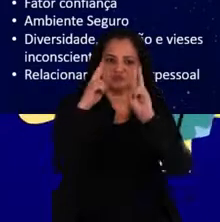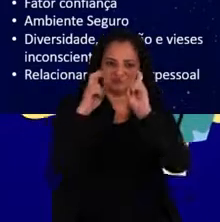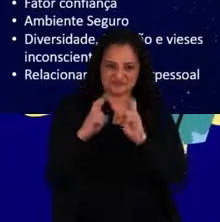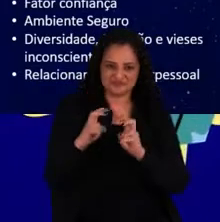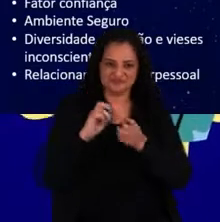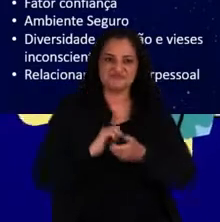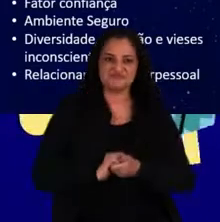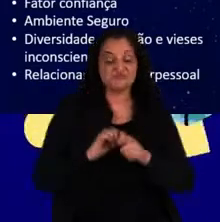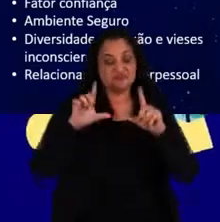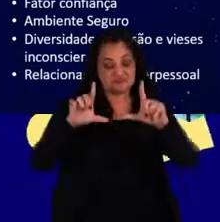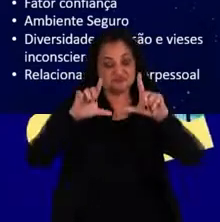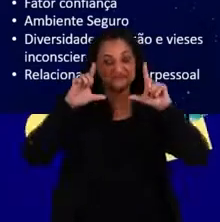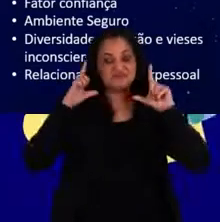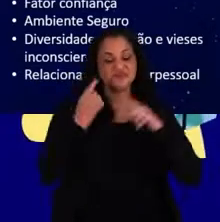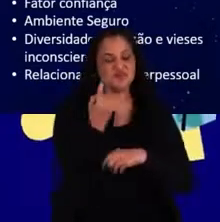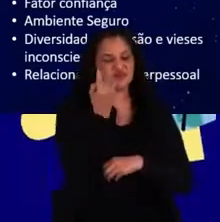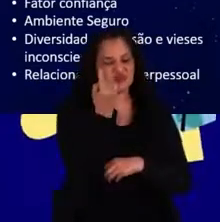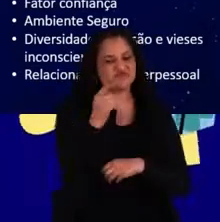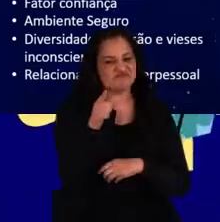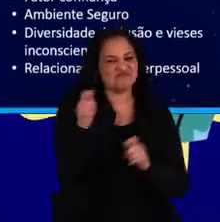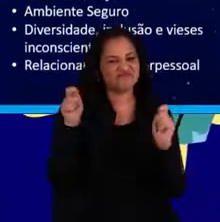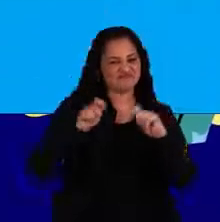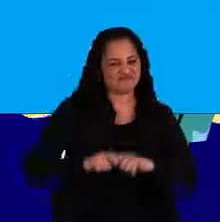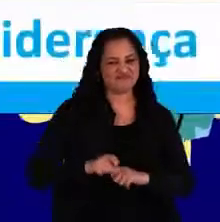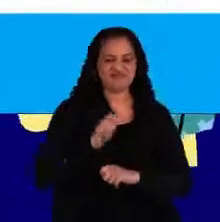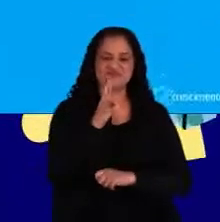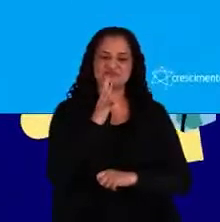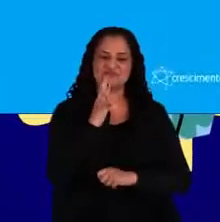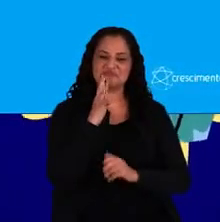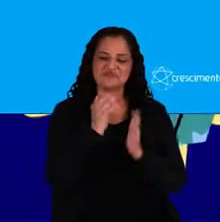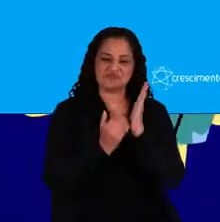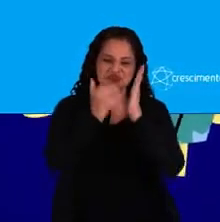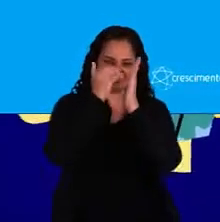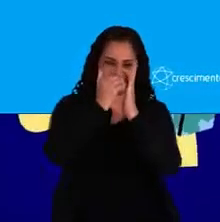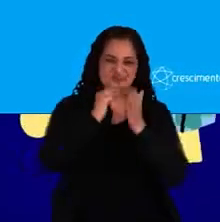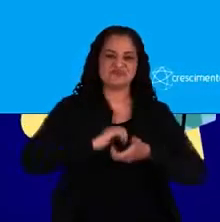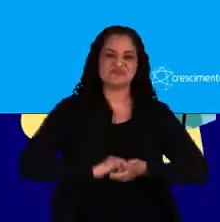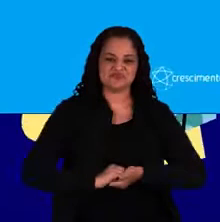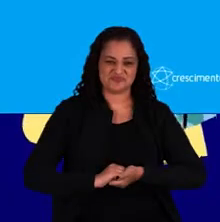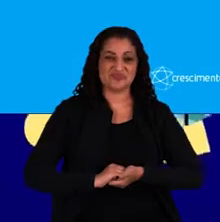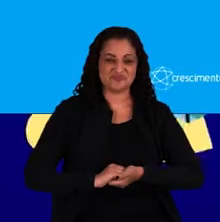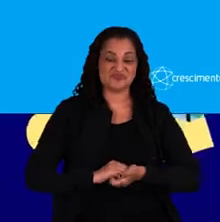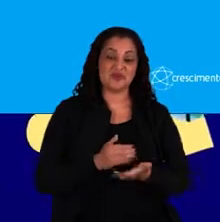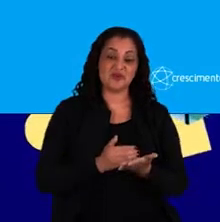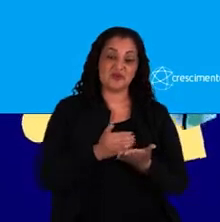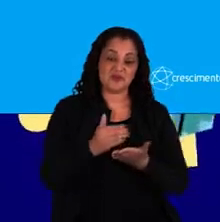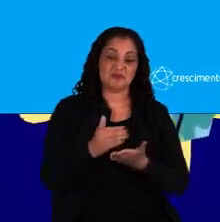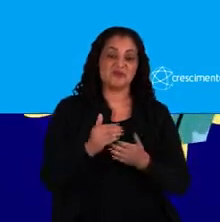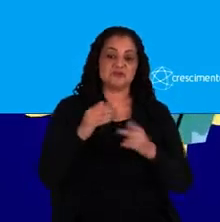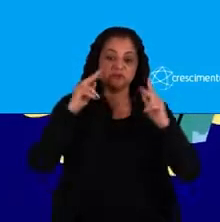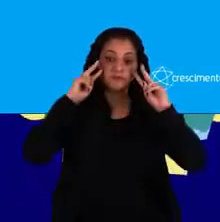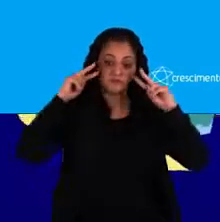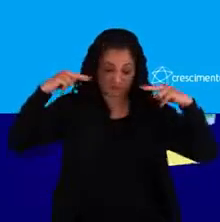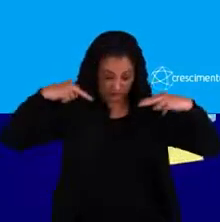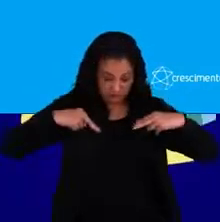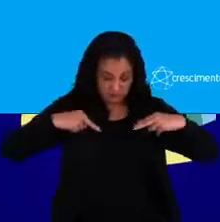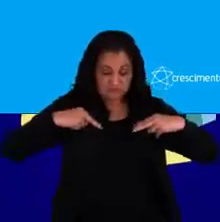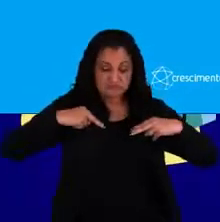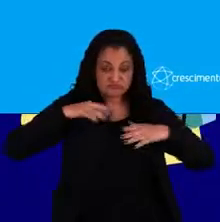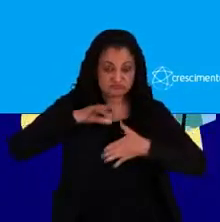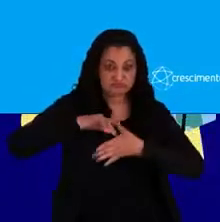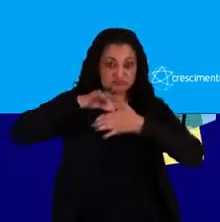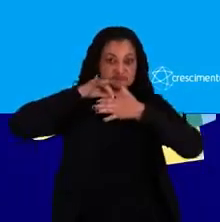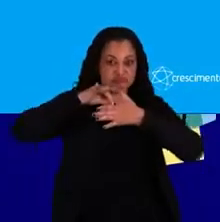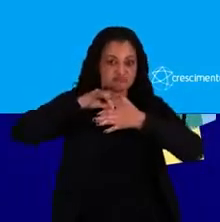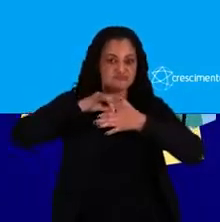de um seja um destaque para que você possa também conhecer um pouco mais. Começando com a questão da autoliderança.